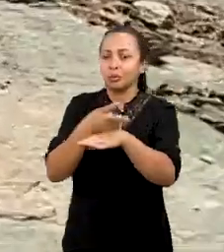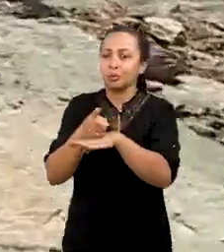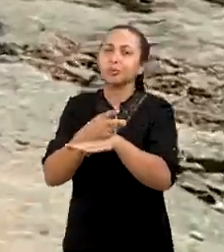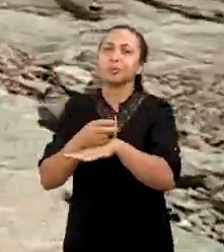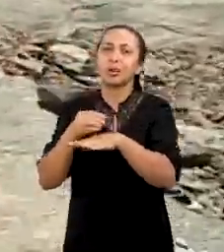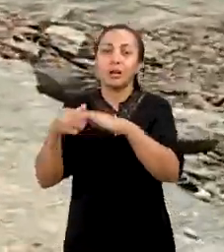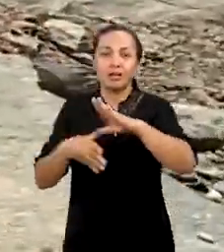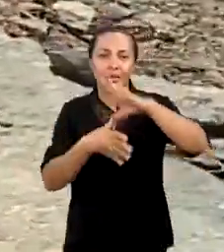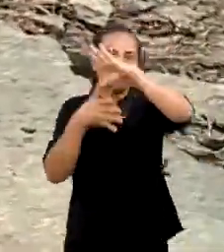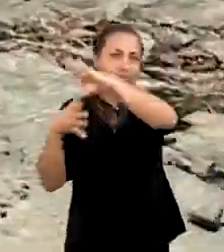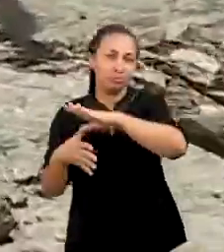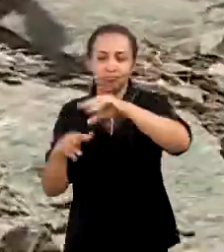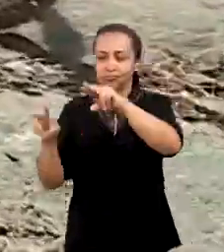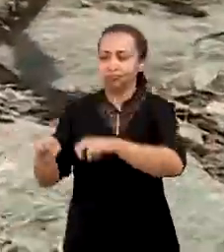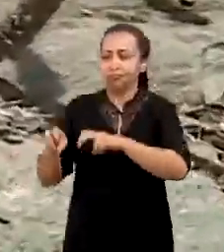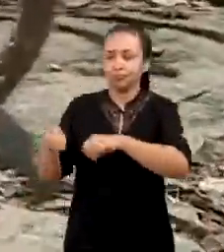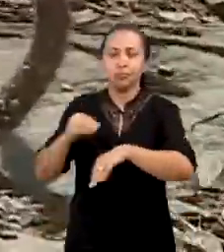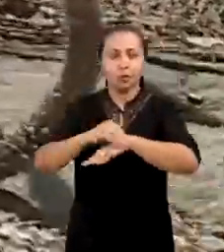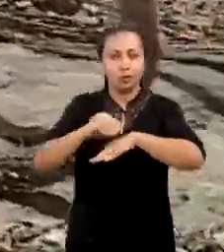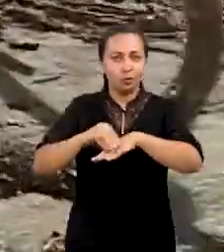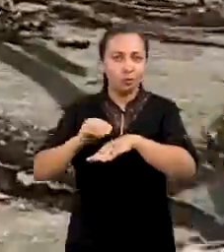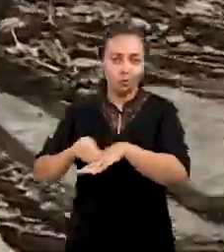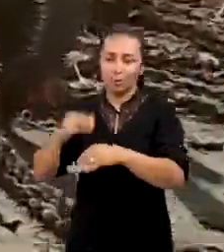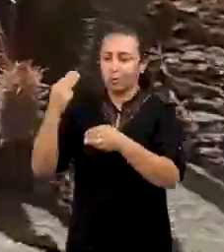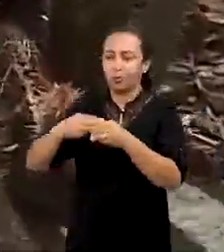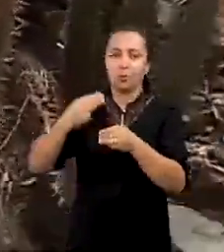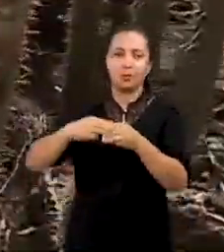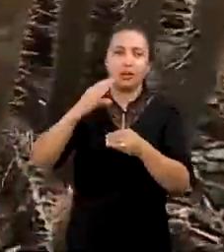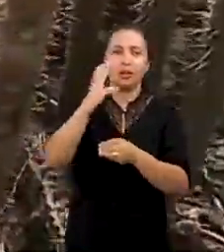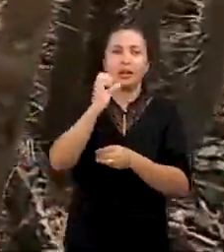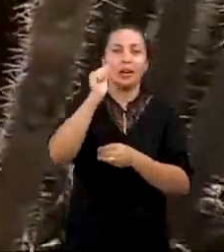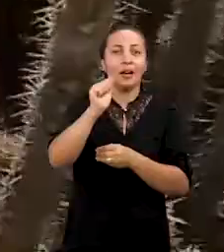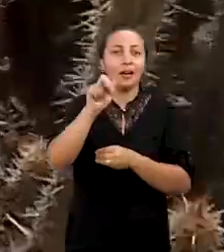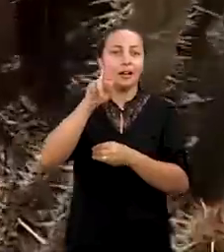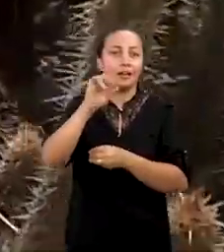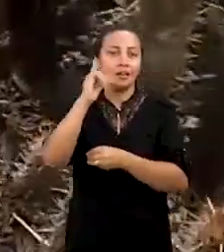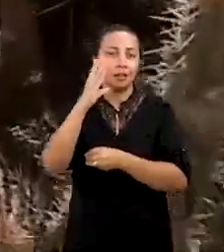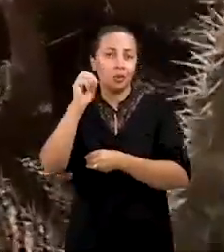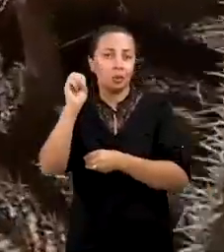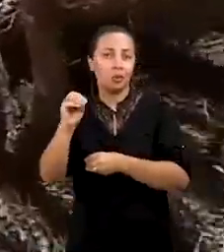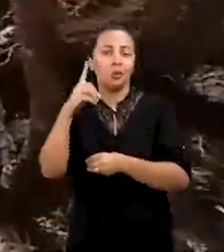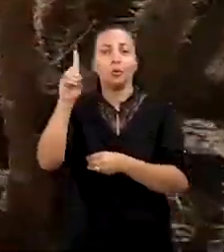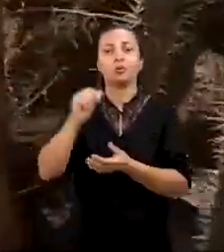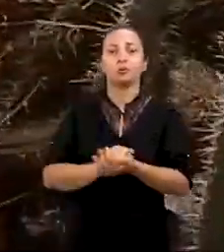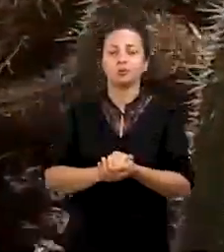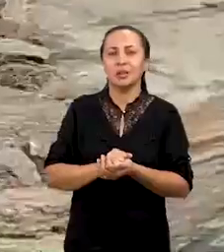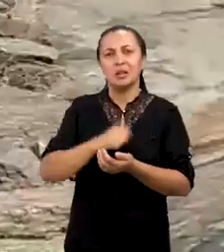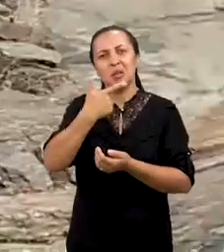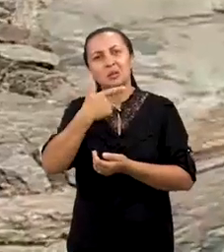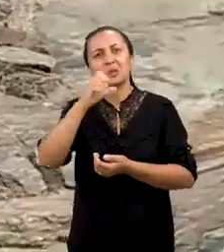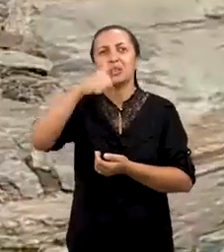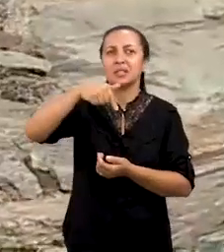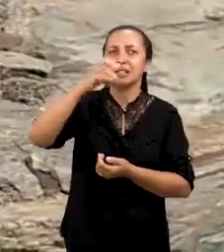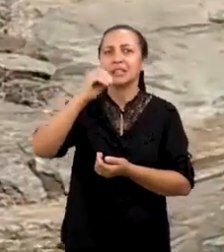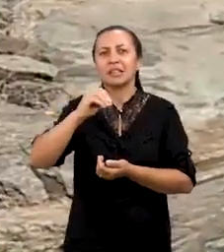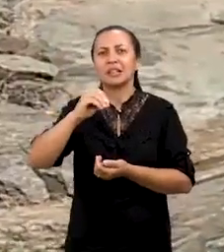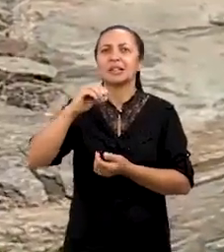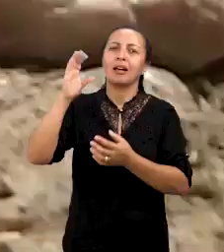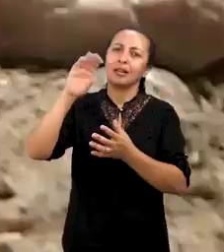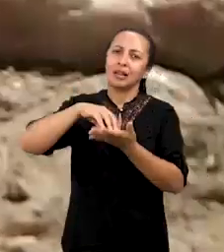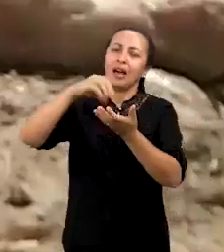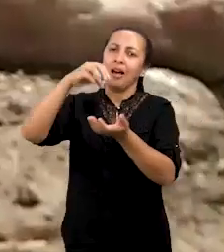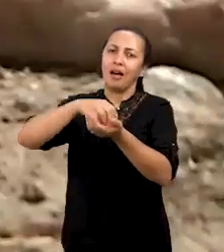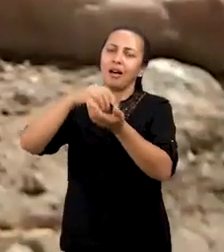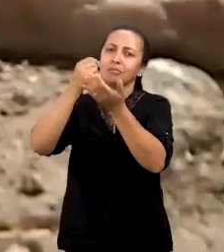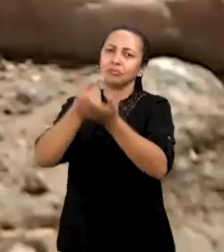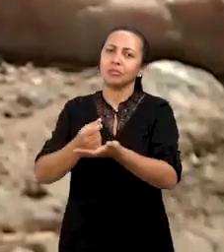mapeamento dos sítios arqueológicos no município de Caicó, distante cerca de 270 quilômetros da capital.